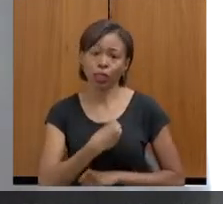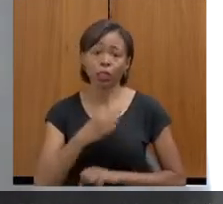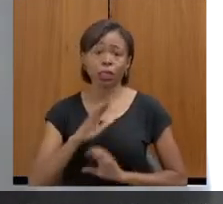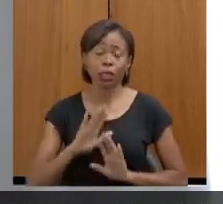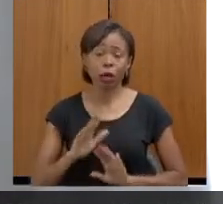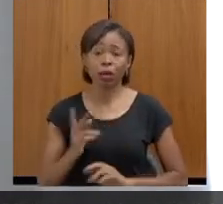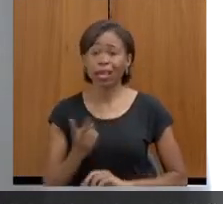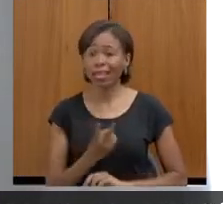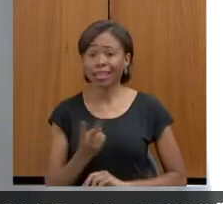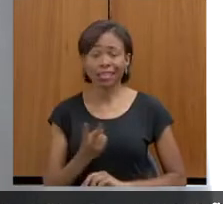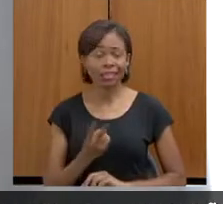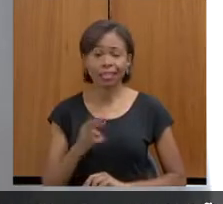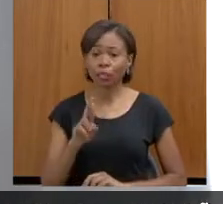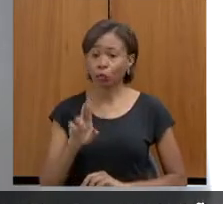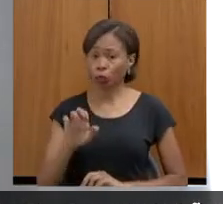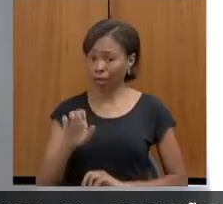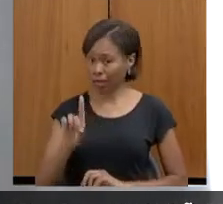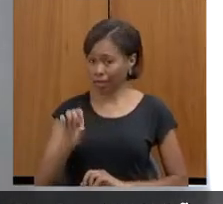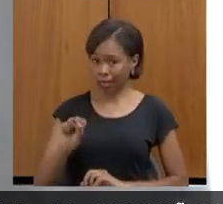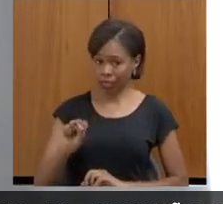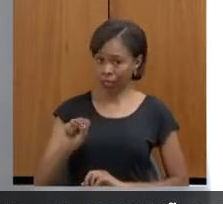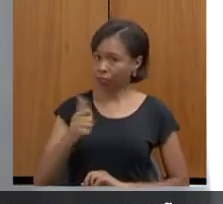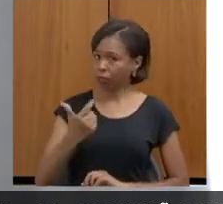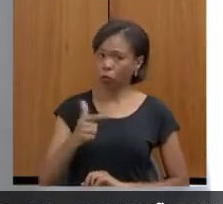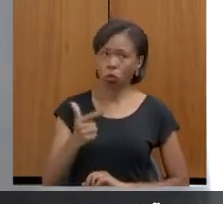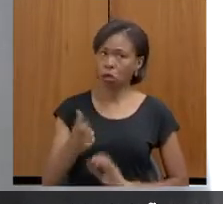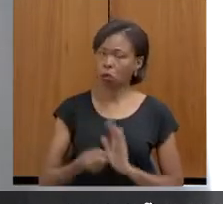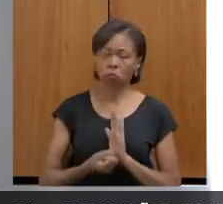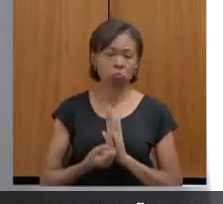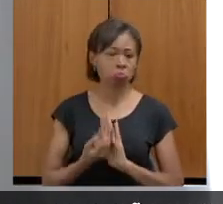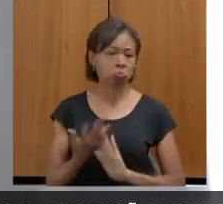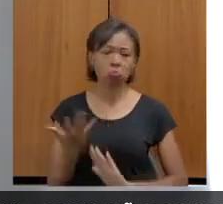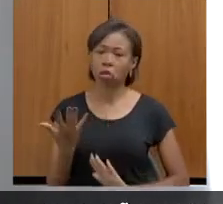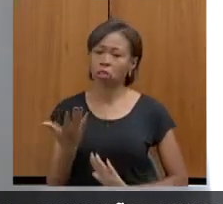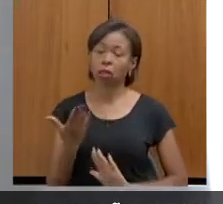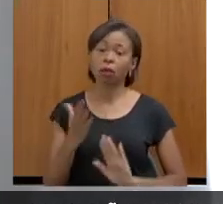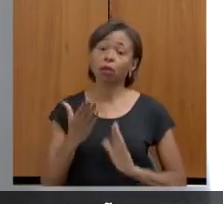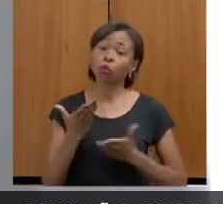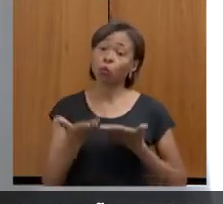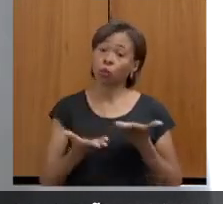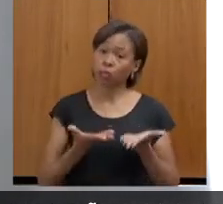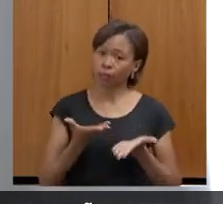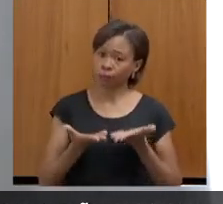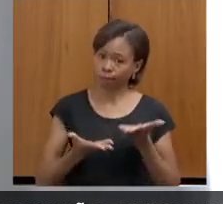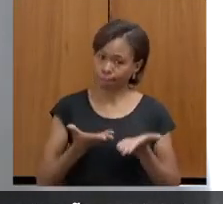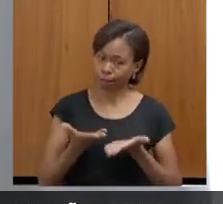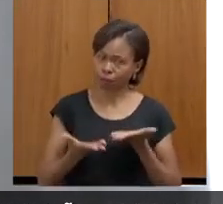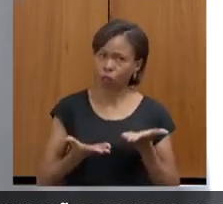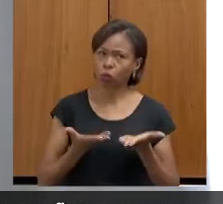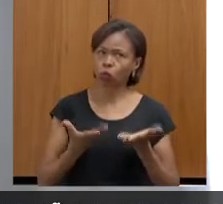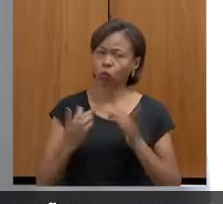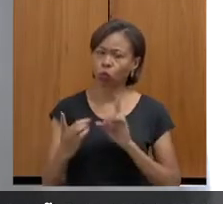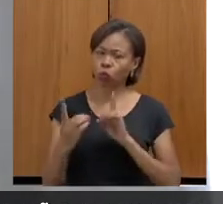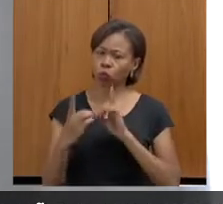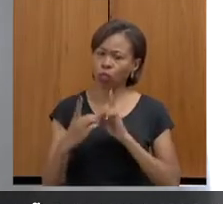registro de REDS, a gente não tem esses números. Com relação aos atendimentos feitos, a gente tem